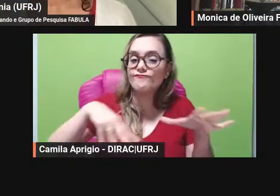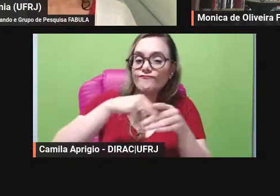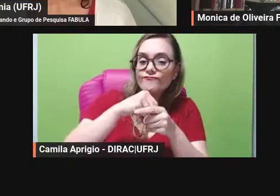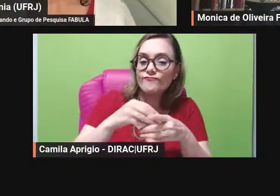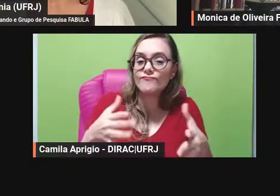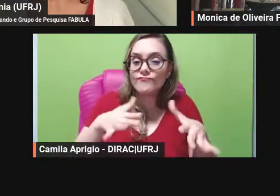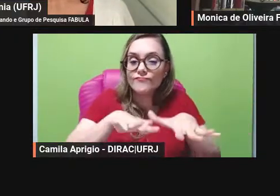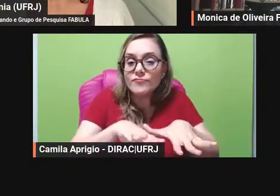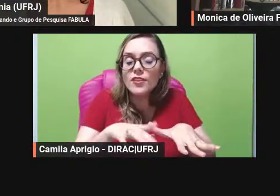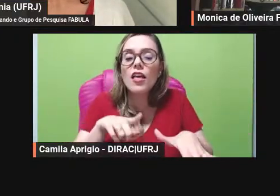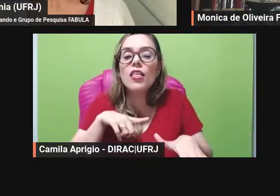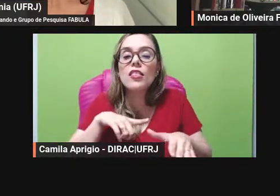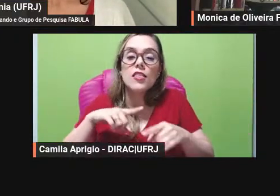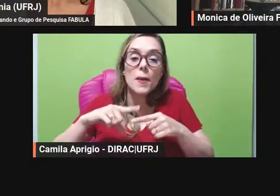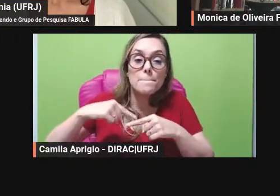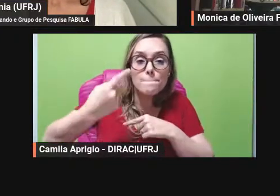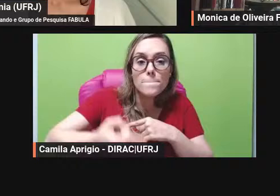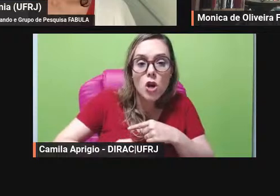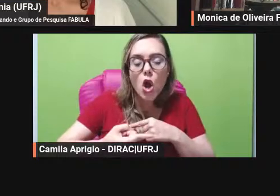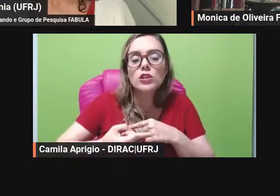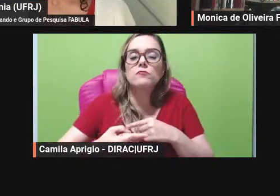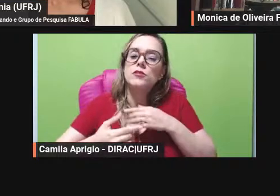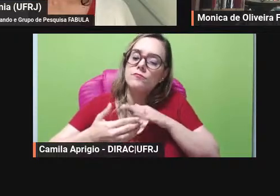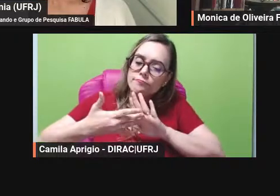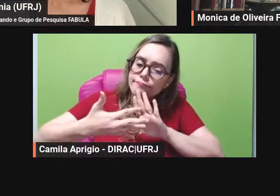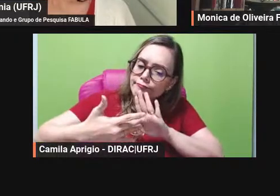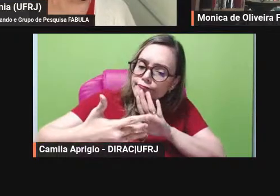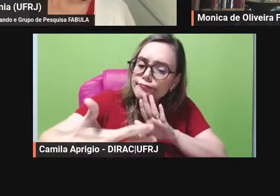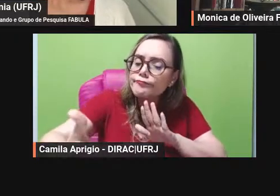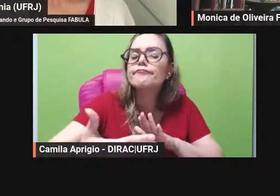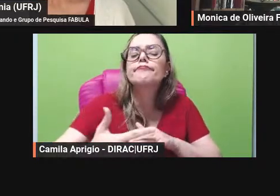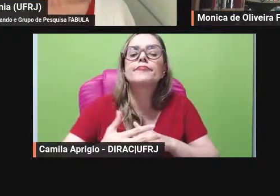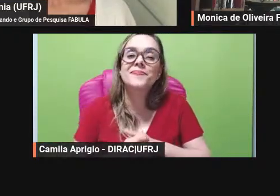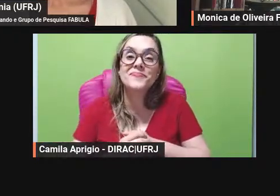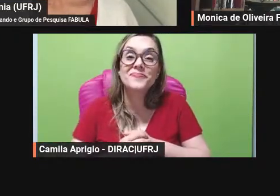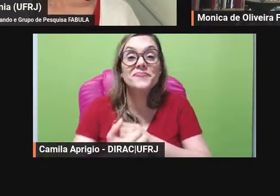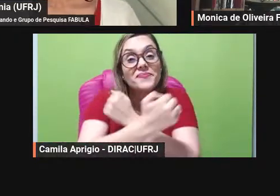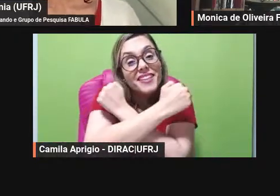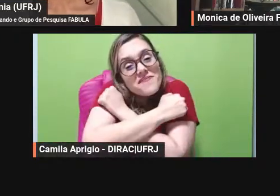próximas ações e iniciativas muito obrigada e um abraço